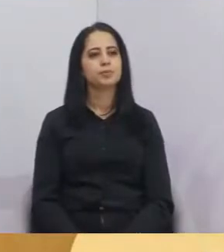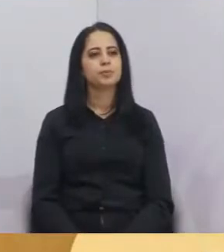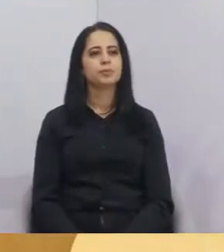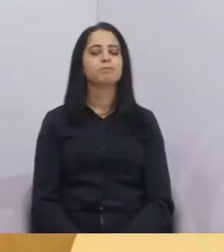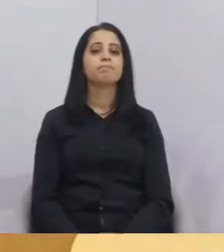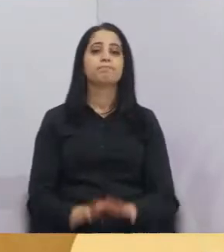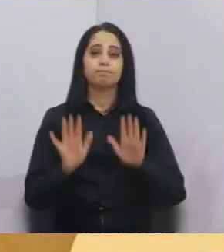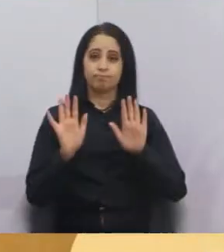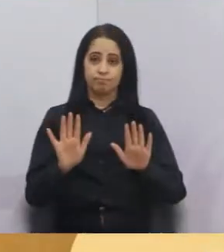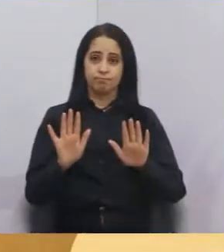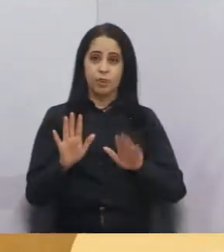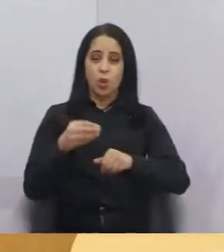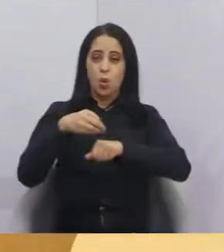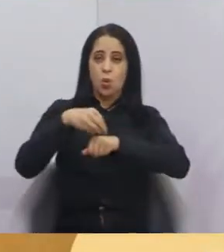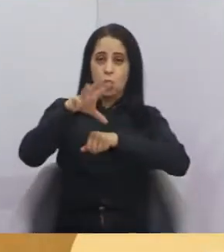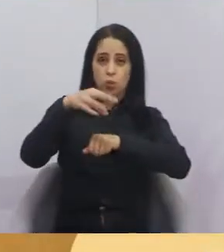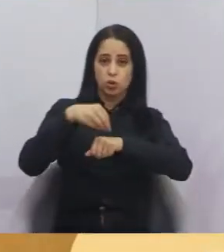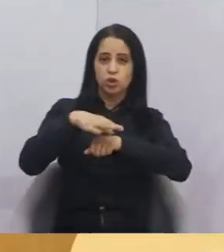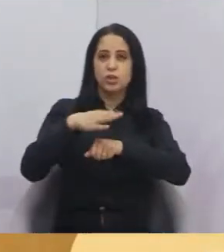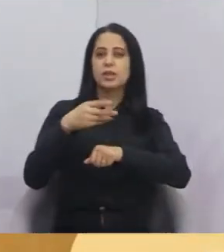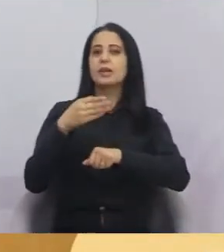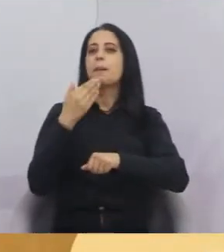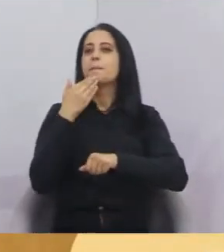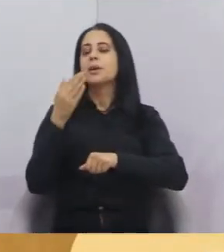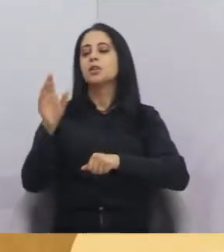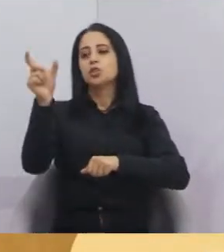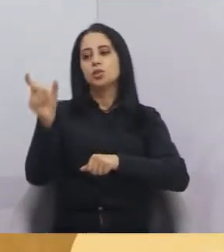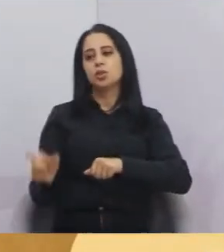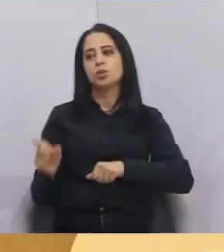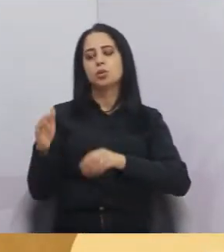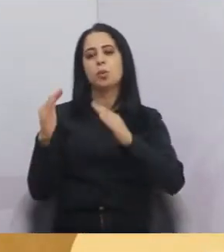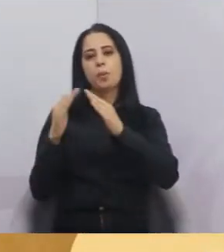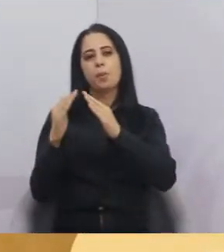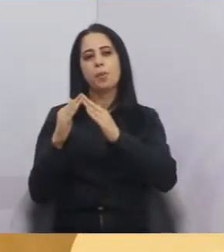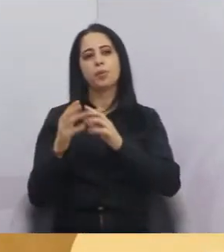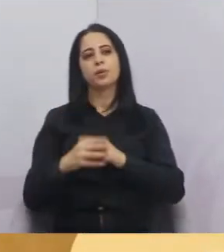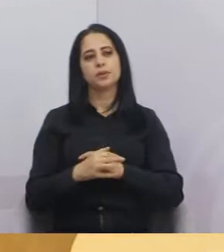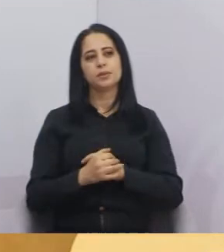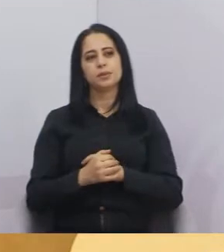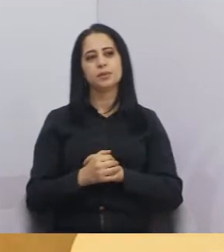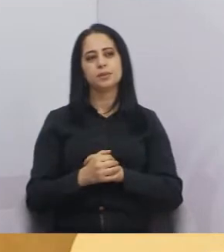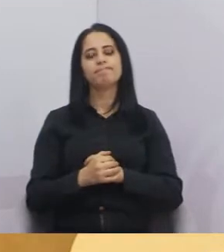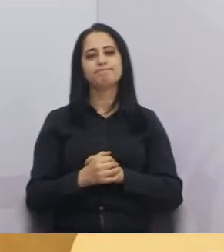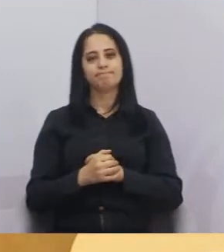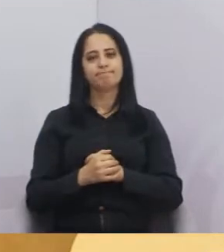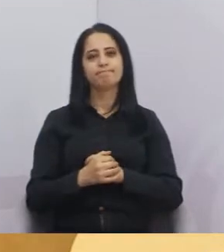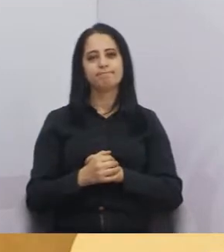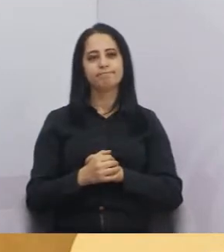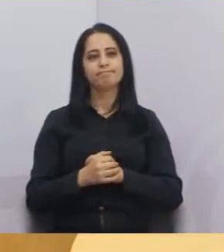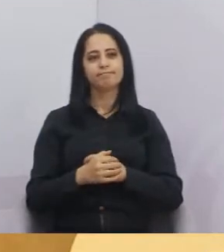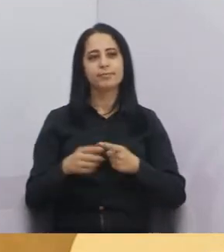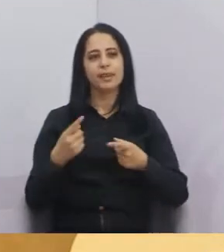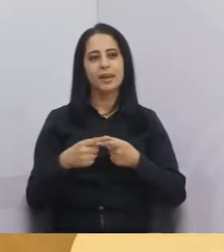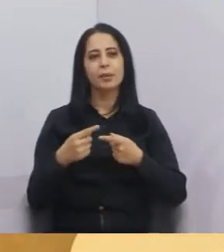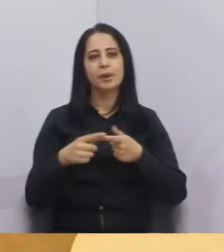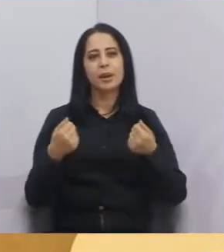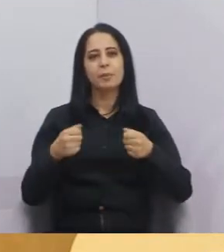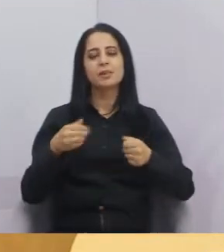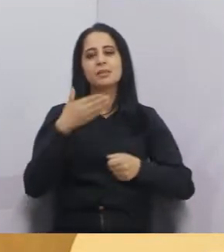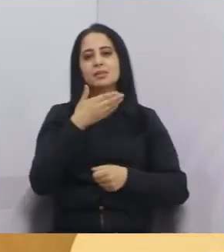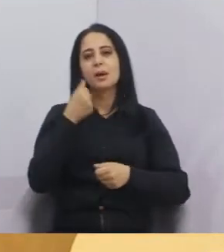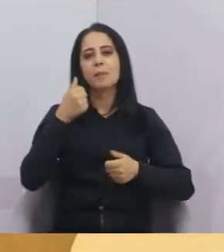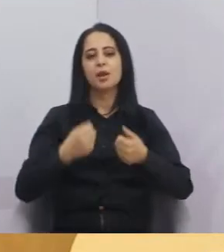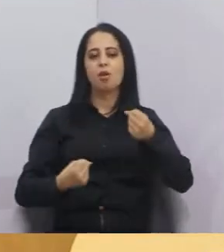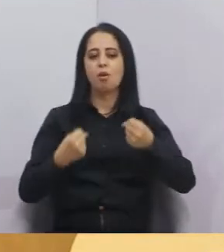Fica aí o pedido desse morador porque, querendo ou não, a Davi Lindo vai virar o nosso escape, né? Do trânsito da cidade de Jacarei com a